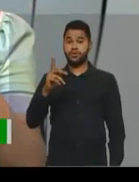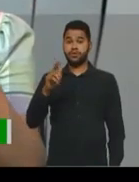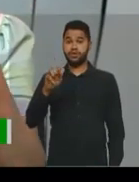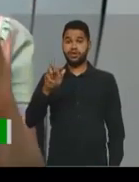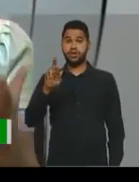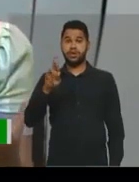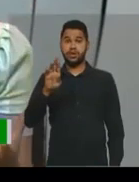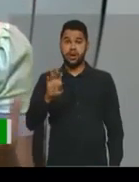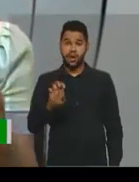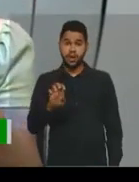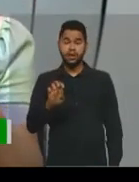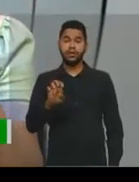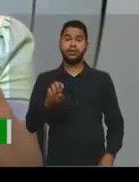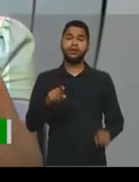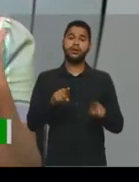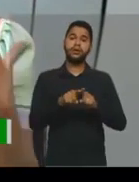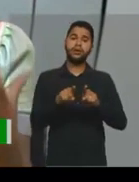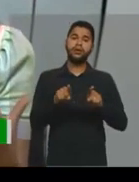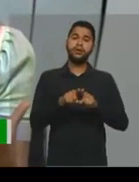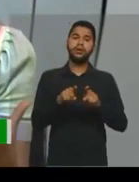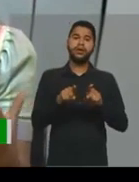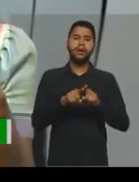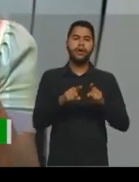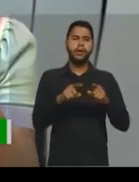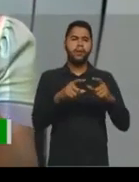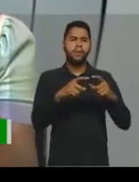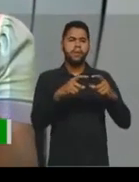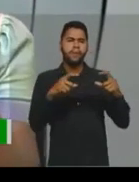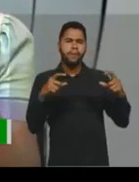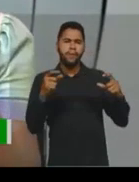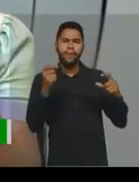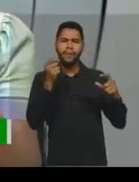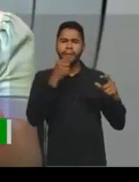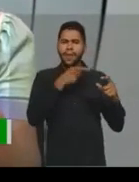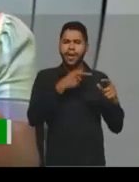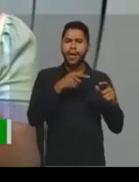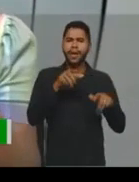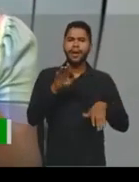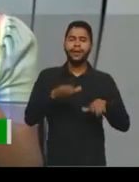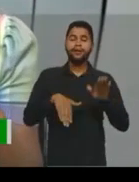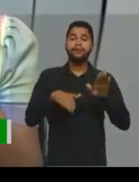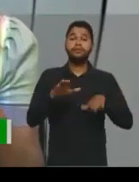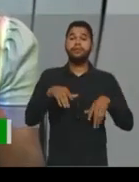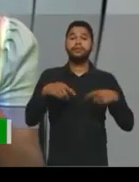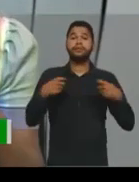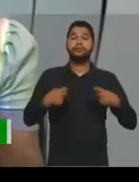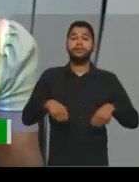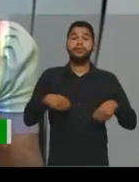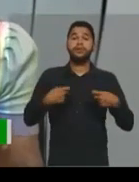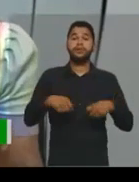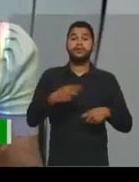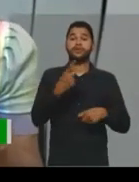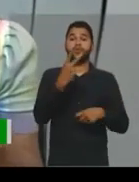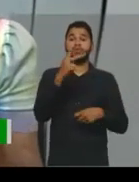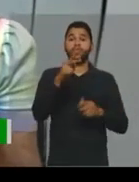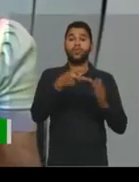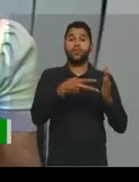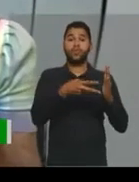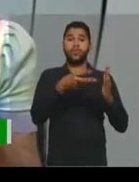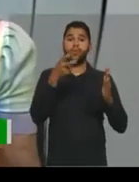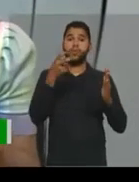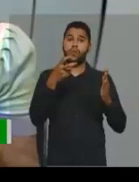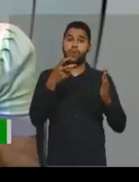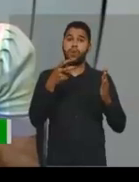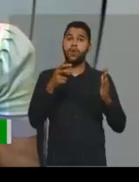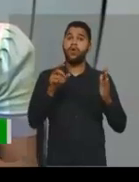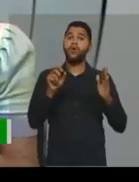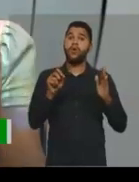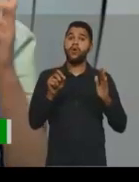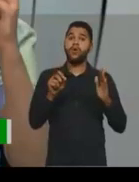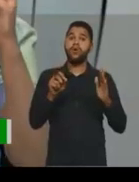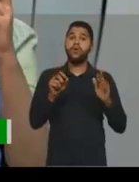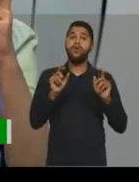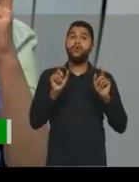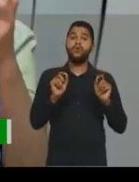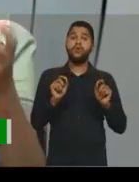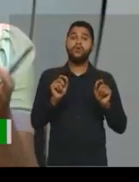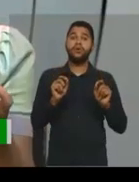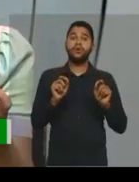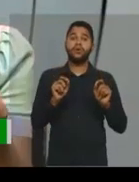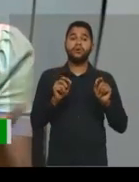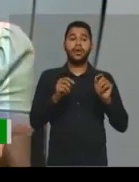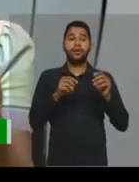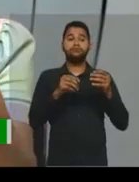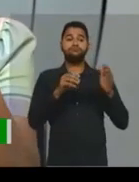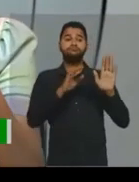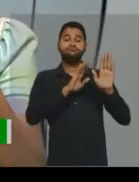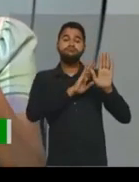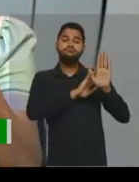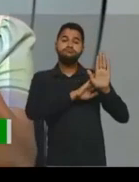os cartoons, as tirinhas, às vezes, precisa da sua interpretação. A interpretação está entre